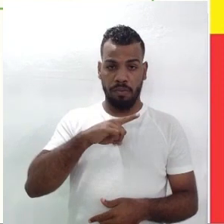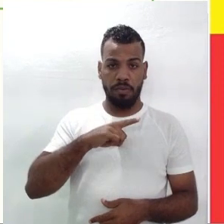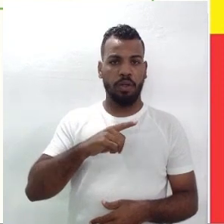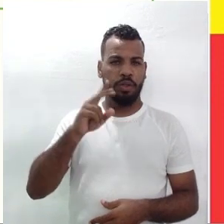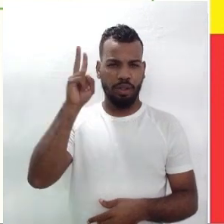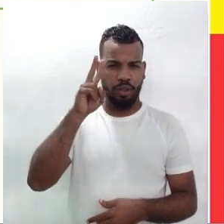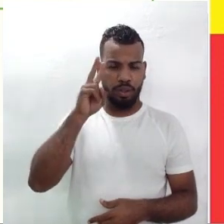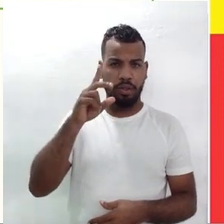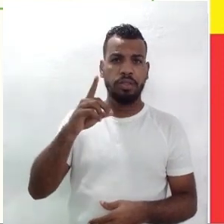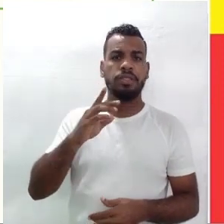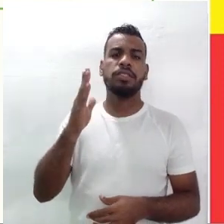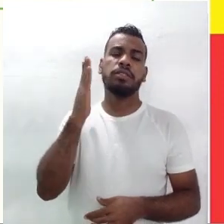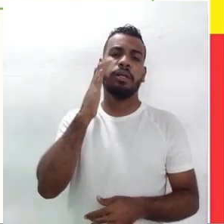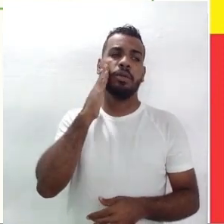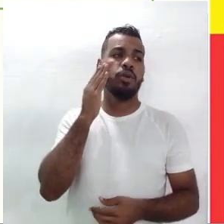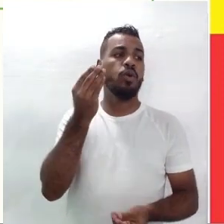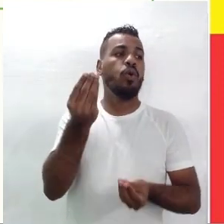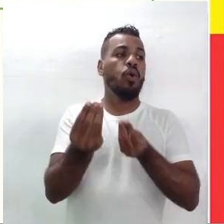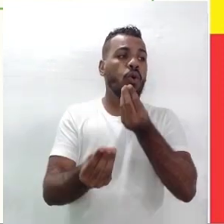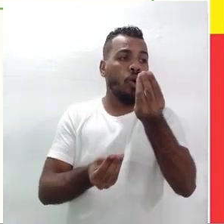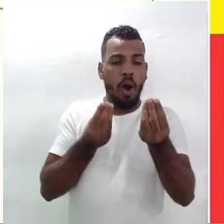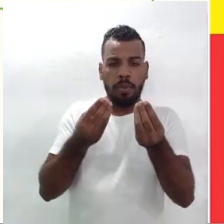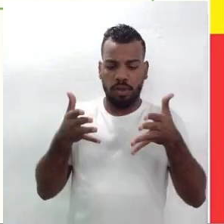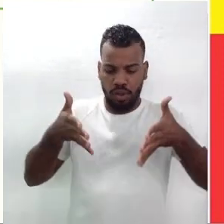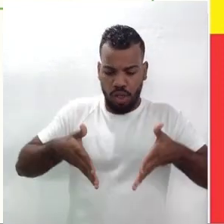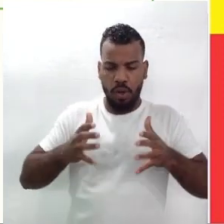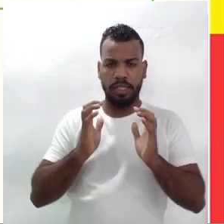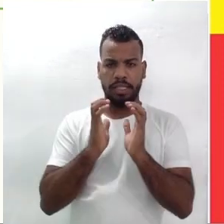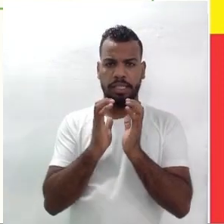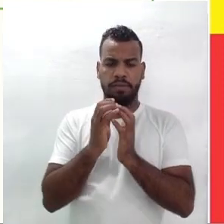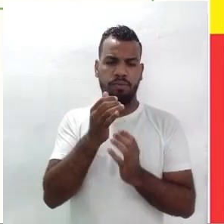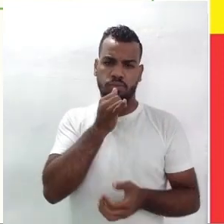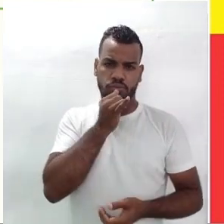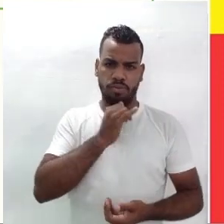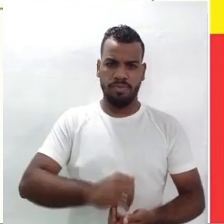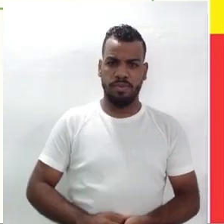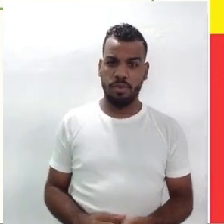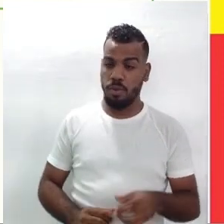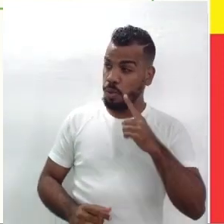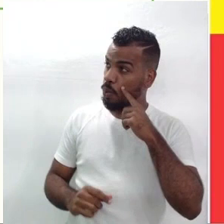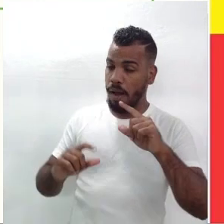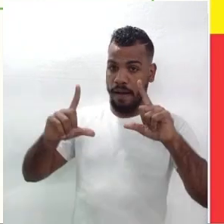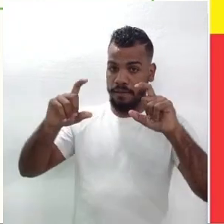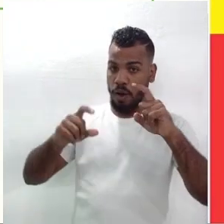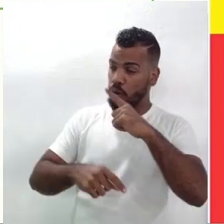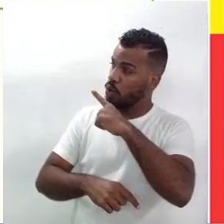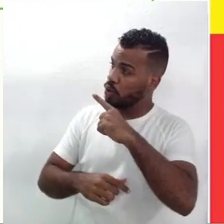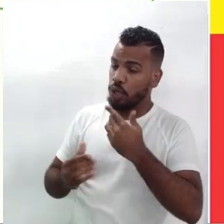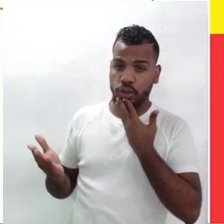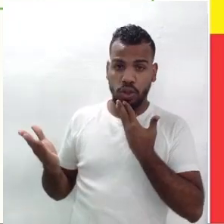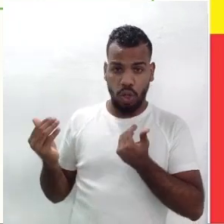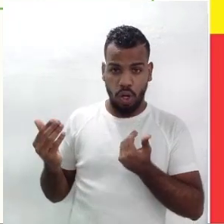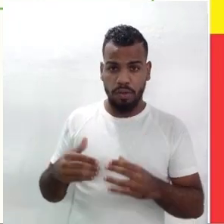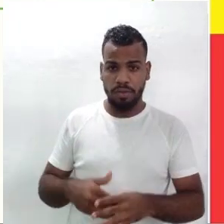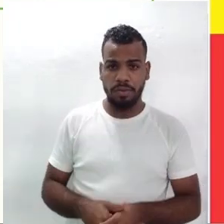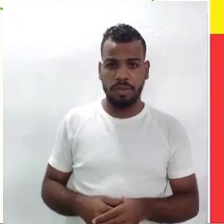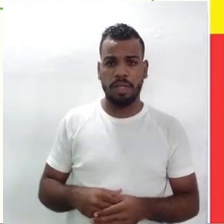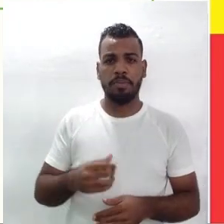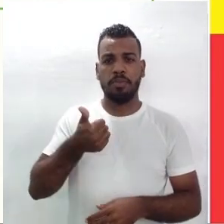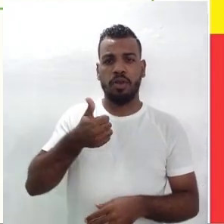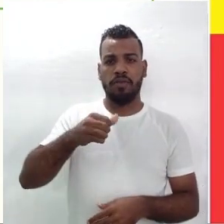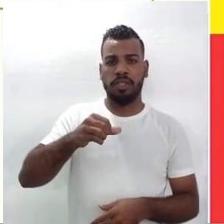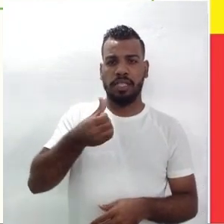aqui, porque saber como é que Ariano chega ao Recife. Aí, vejam só na tela uma foto dele, jovem, essa foto é de 64.